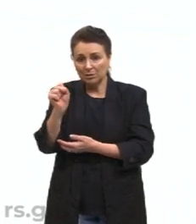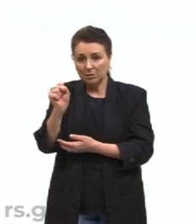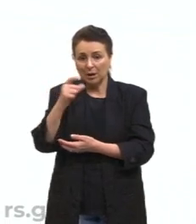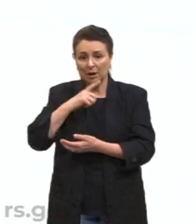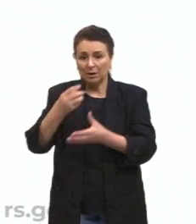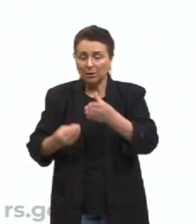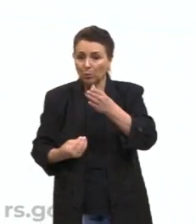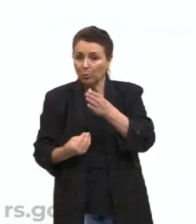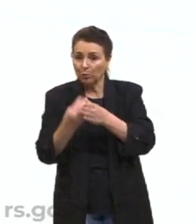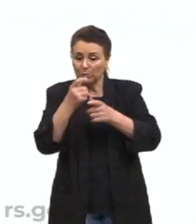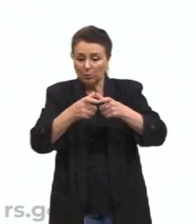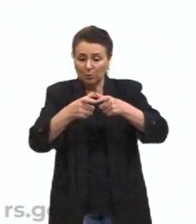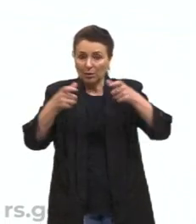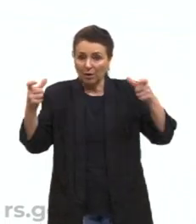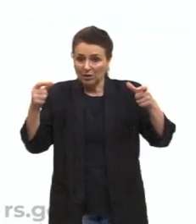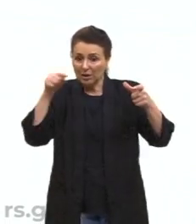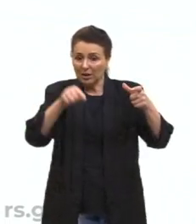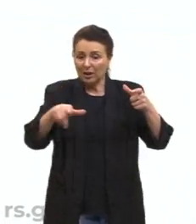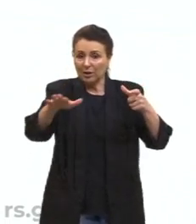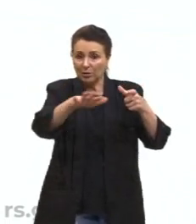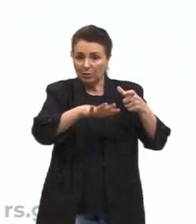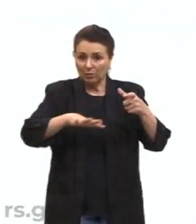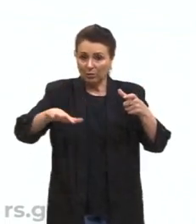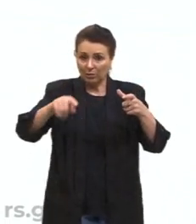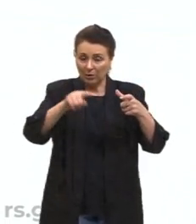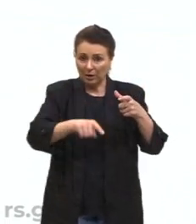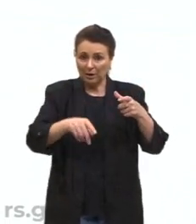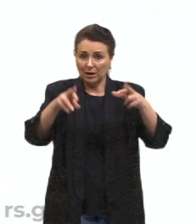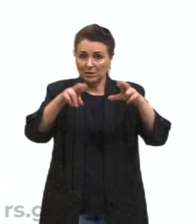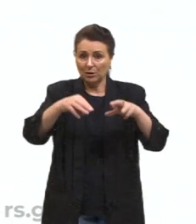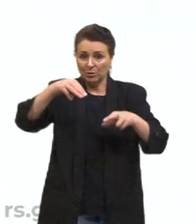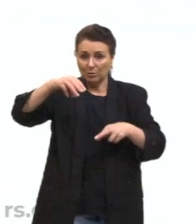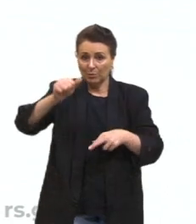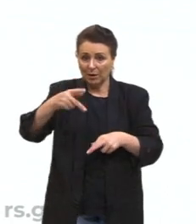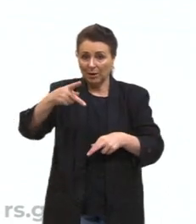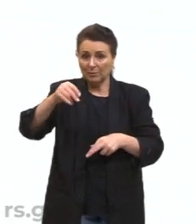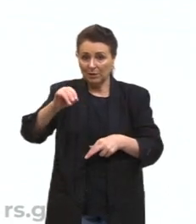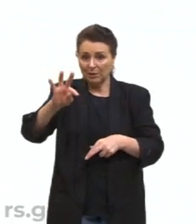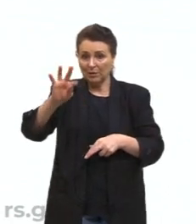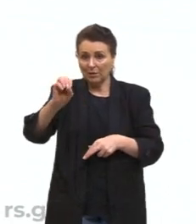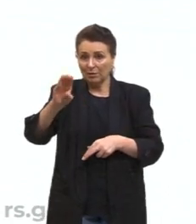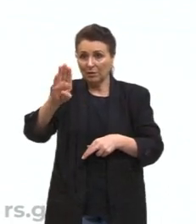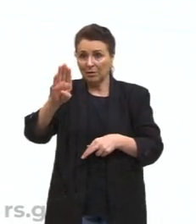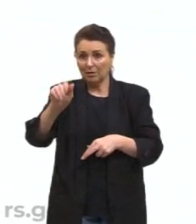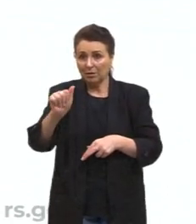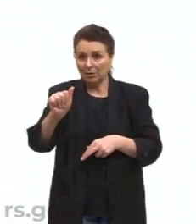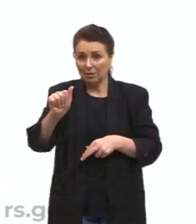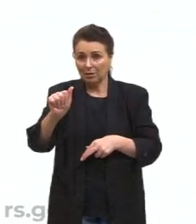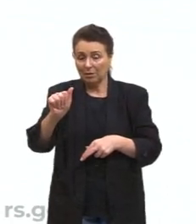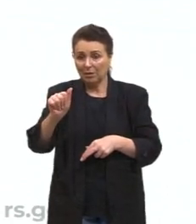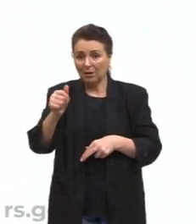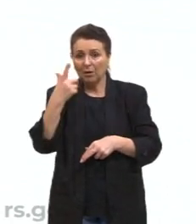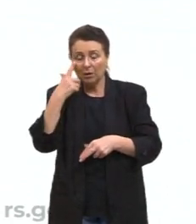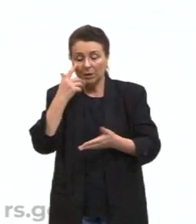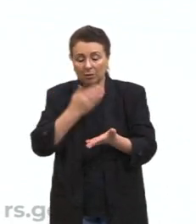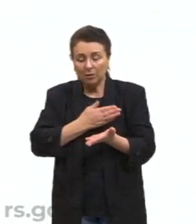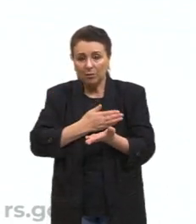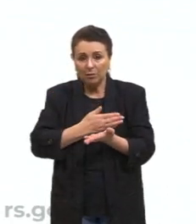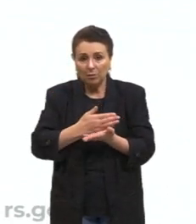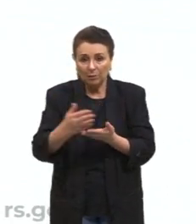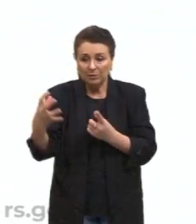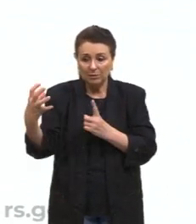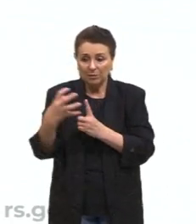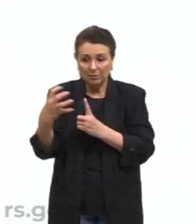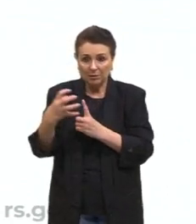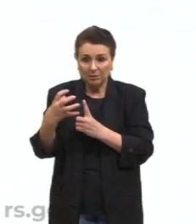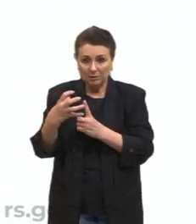grande, né? Nessa região aí chamada Mapitoba, e que, olha, está começando a influenciar,